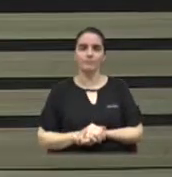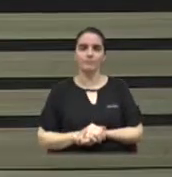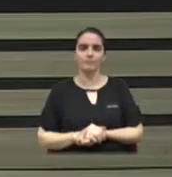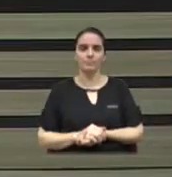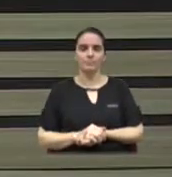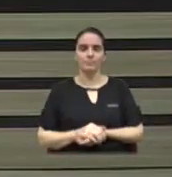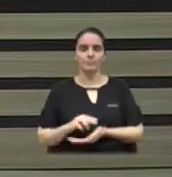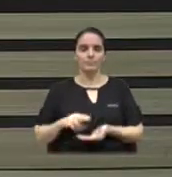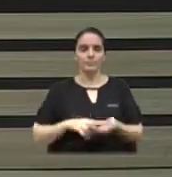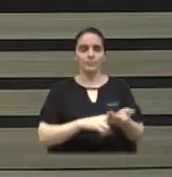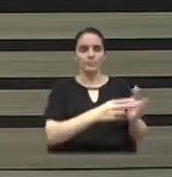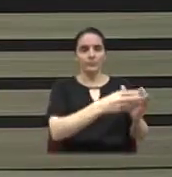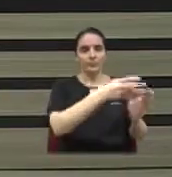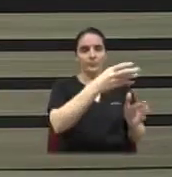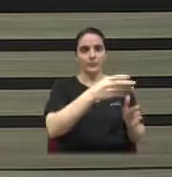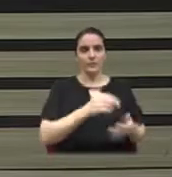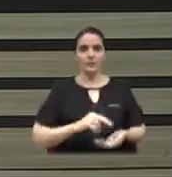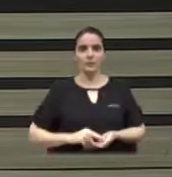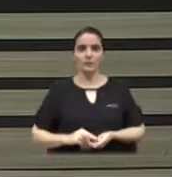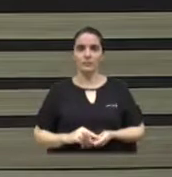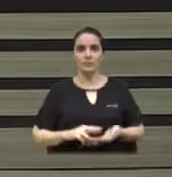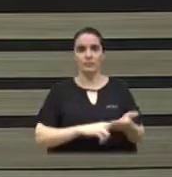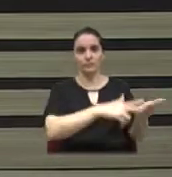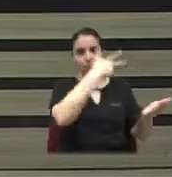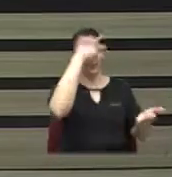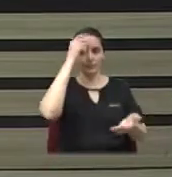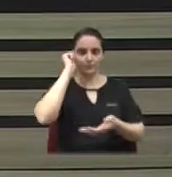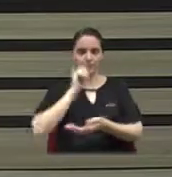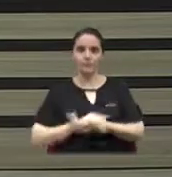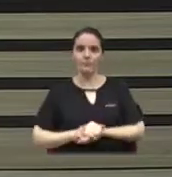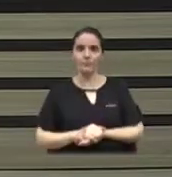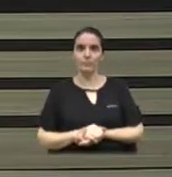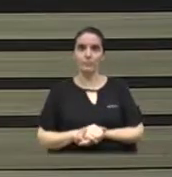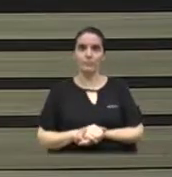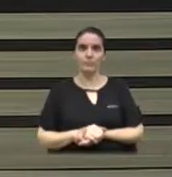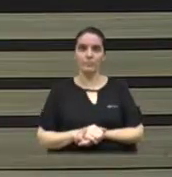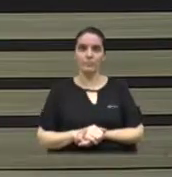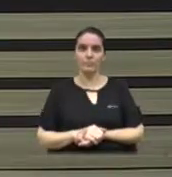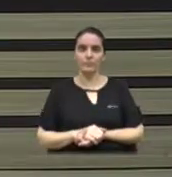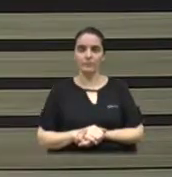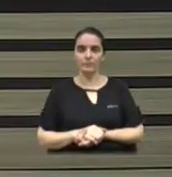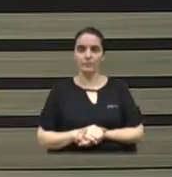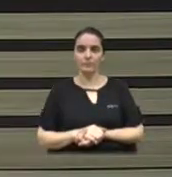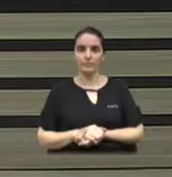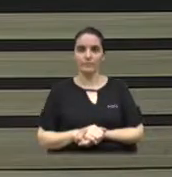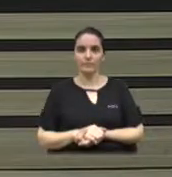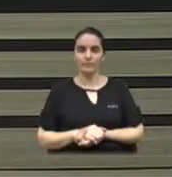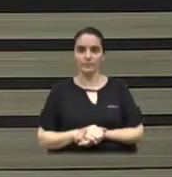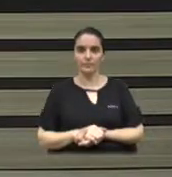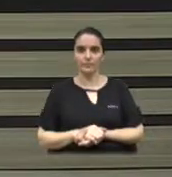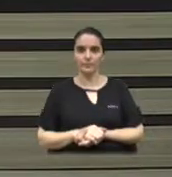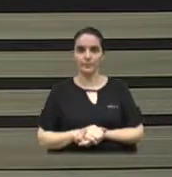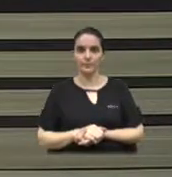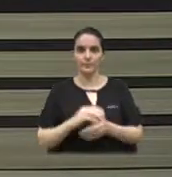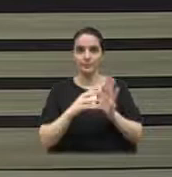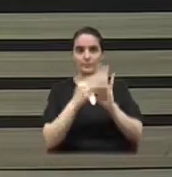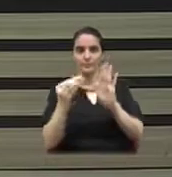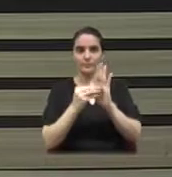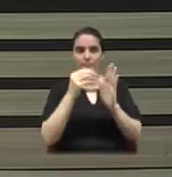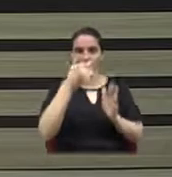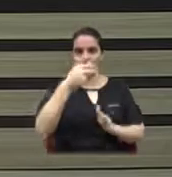Encaminhe-se as comissões ao Executivo. A matéria é ser lida, senhor presidente. Pois não. Emenda